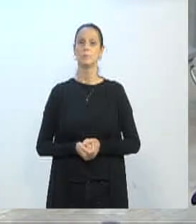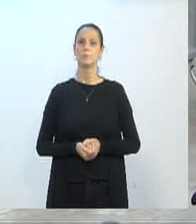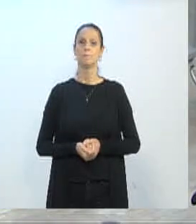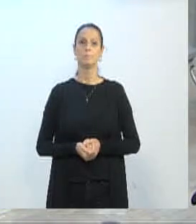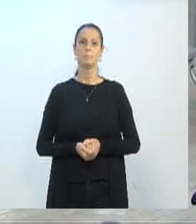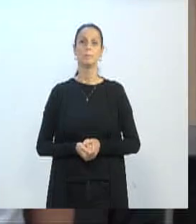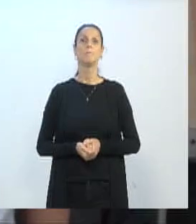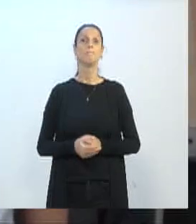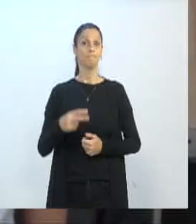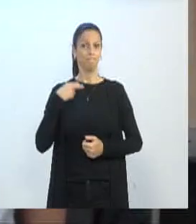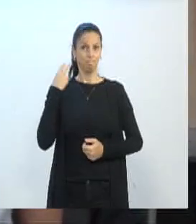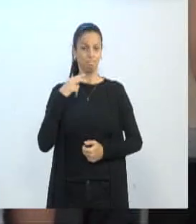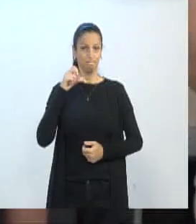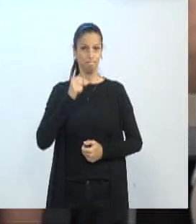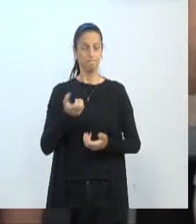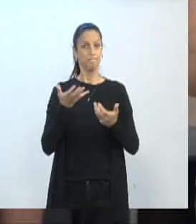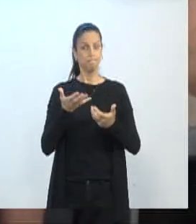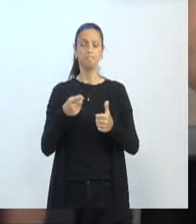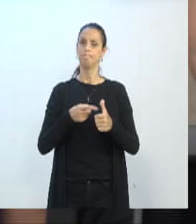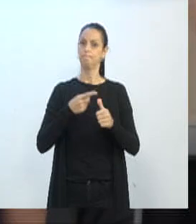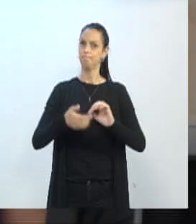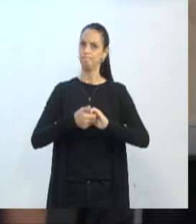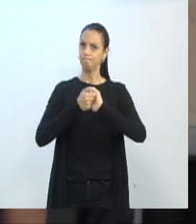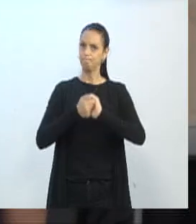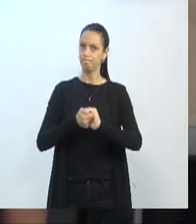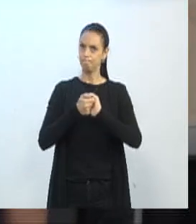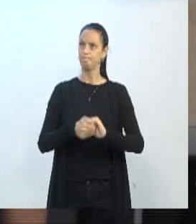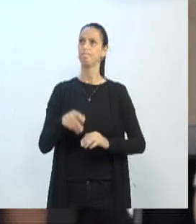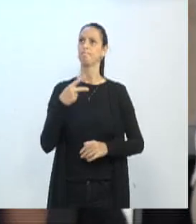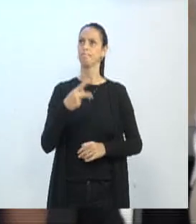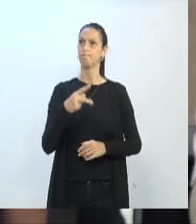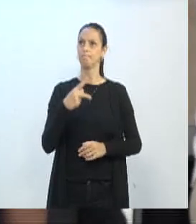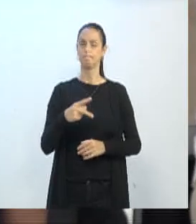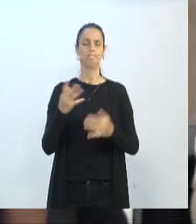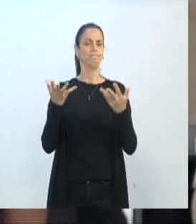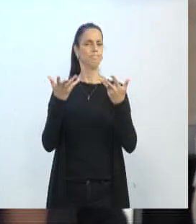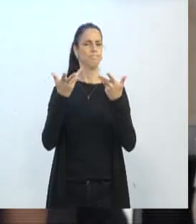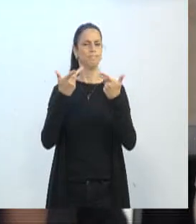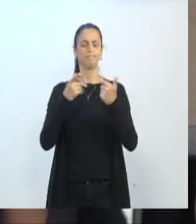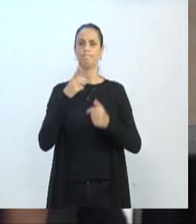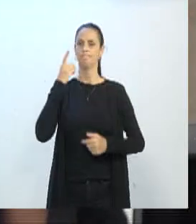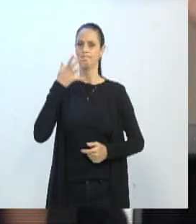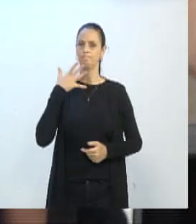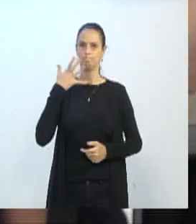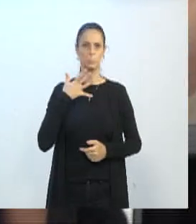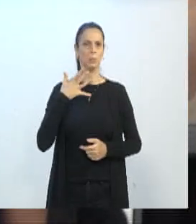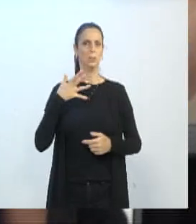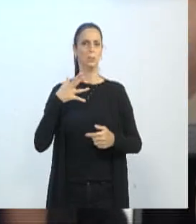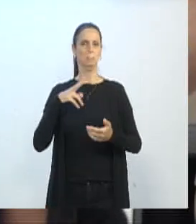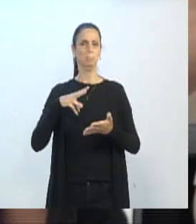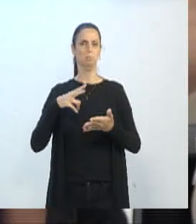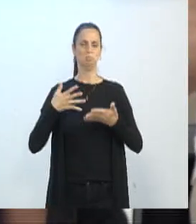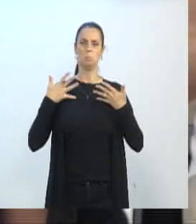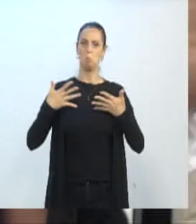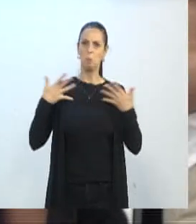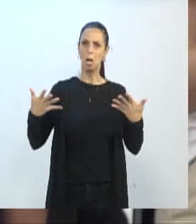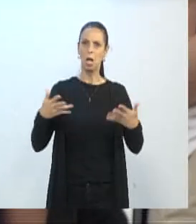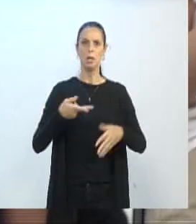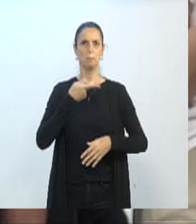Vereador Silvio, eu quero primeiro parabenizar a vossa excelência pelo magnífico discurso, empolgado, com um